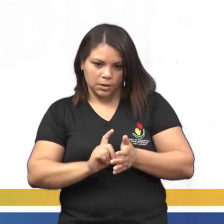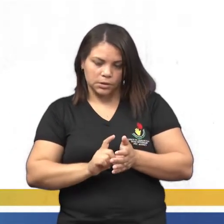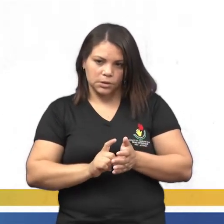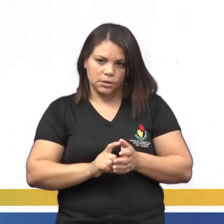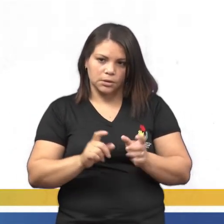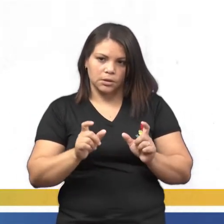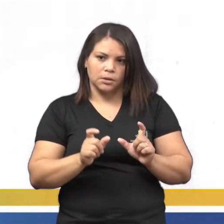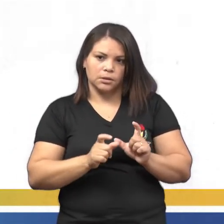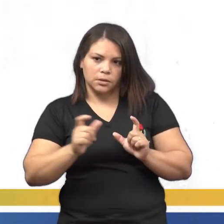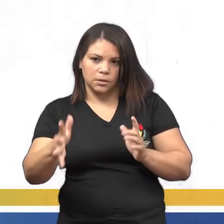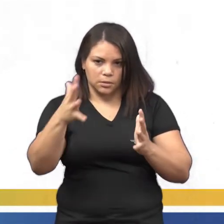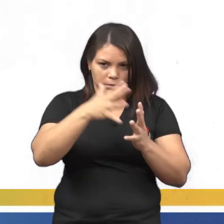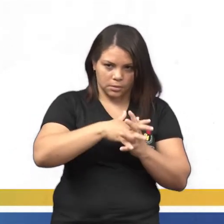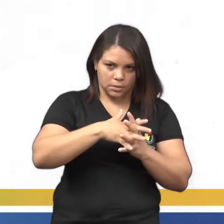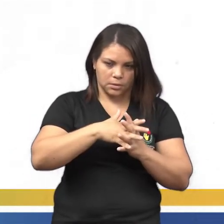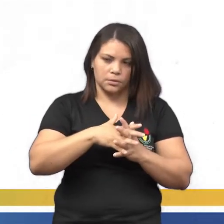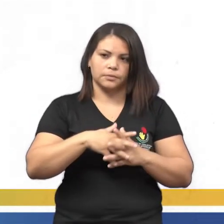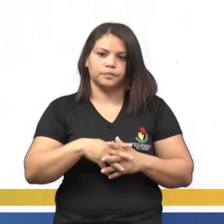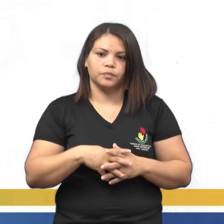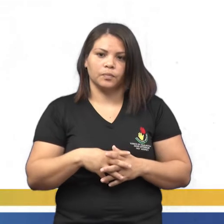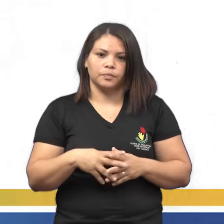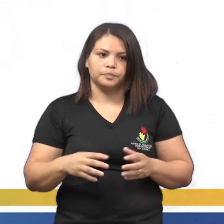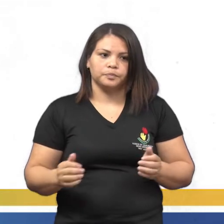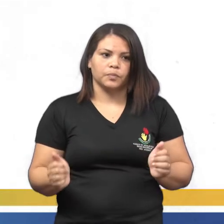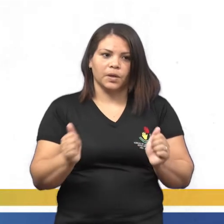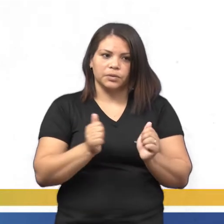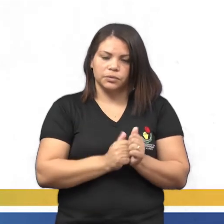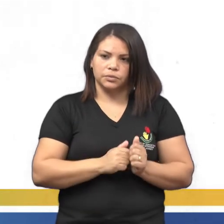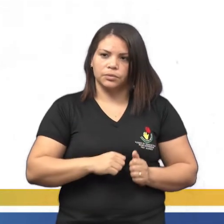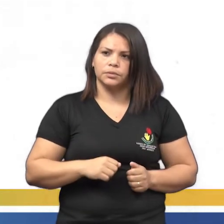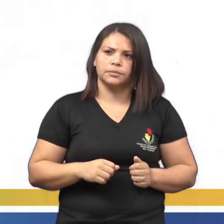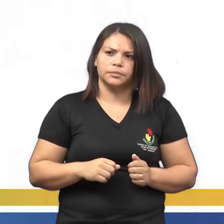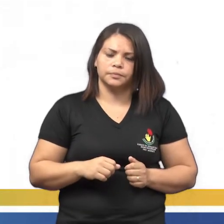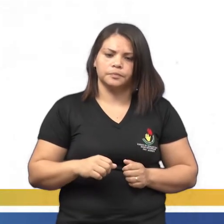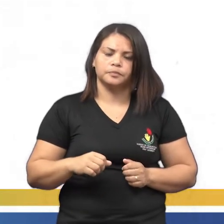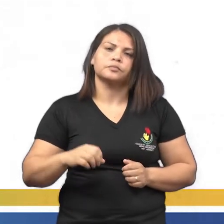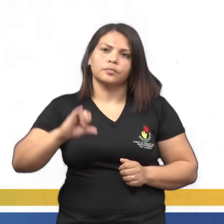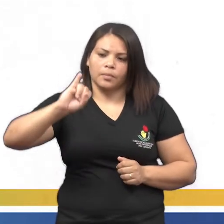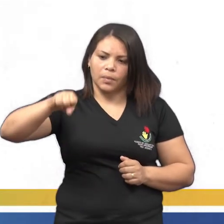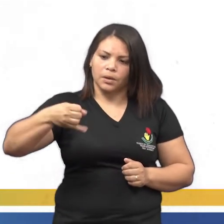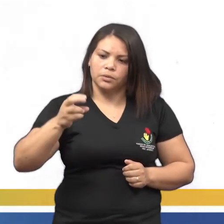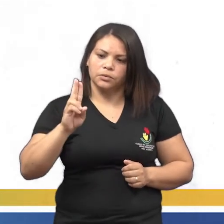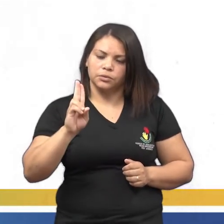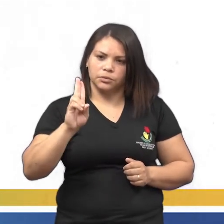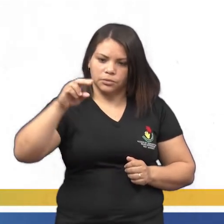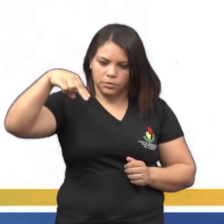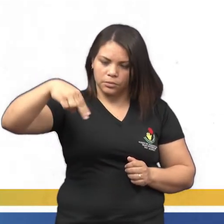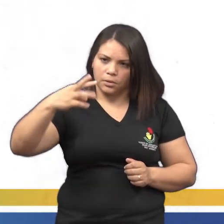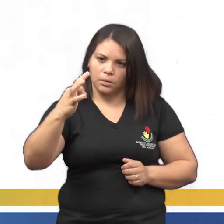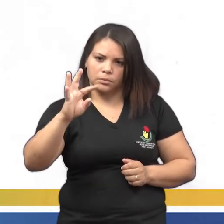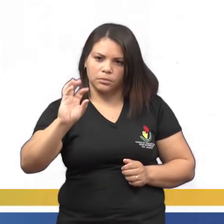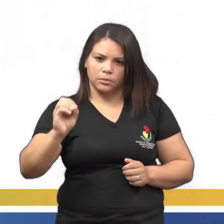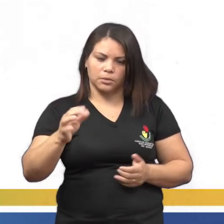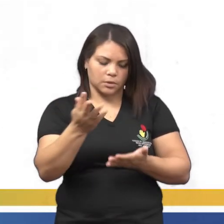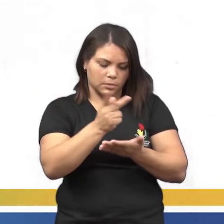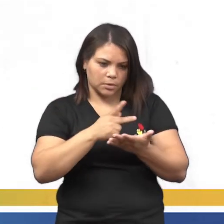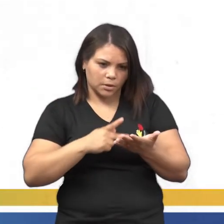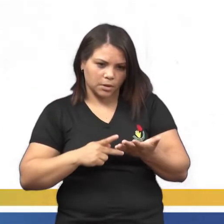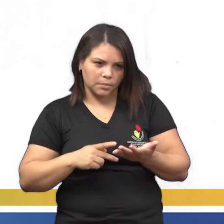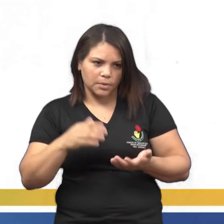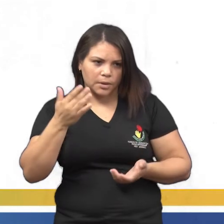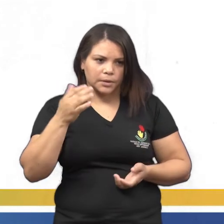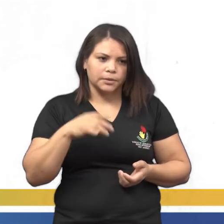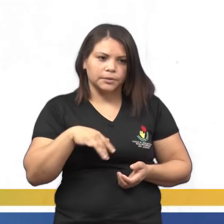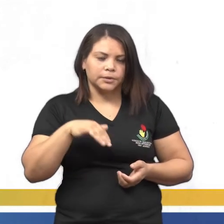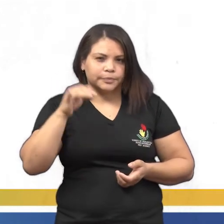das demais consoantes e junto, né? Nesse poema ele é muito bom porque ele expressa bem a ideia que eu trouxe pra vocês.